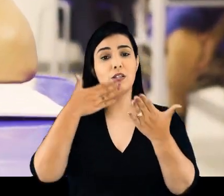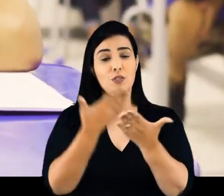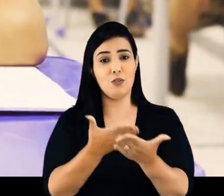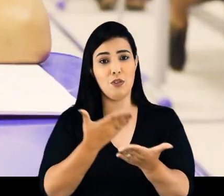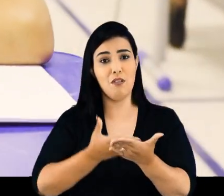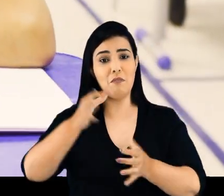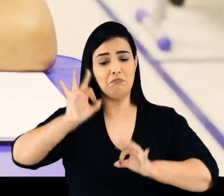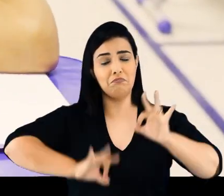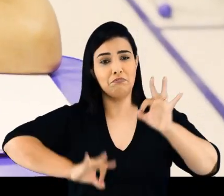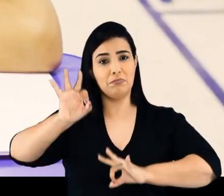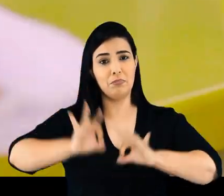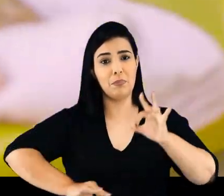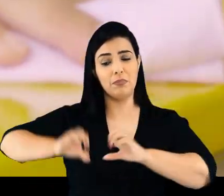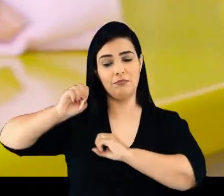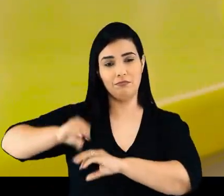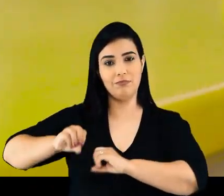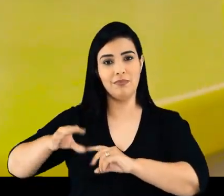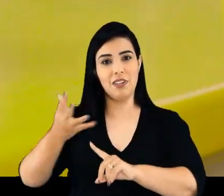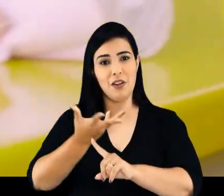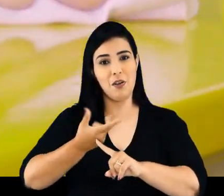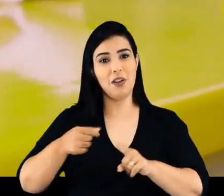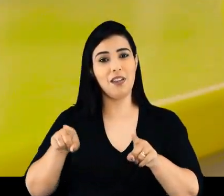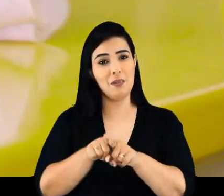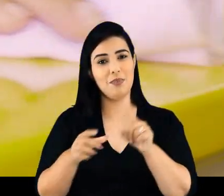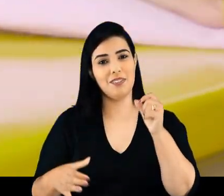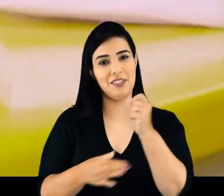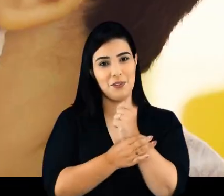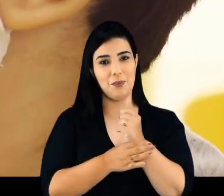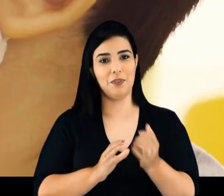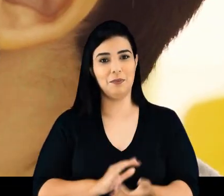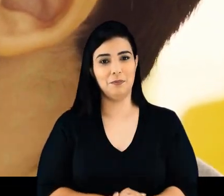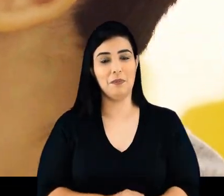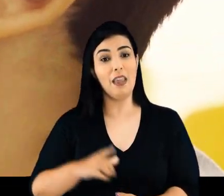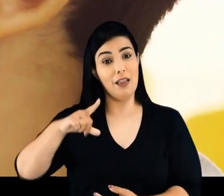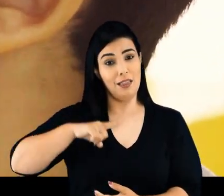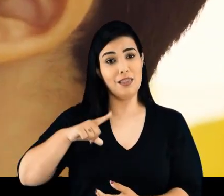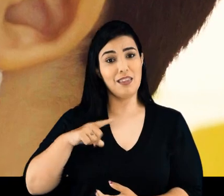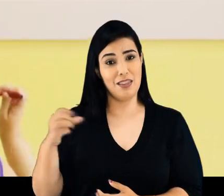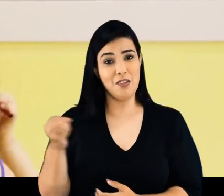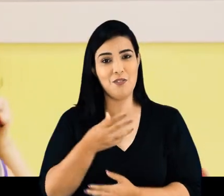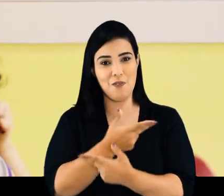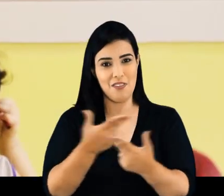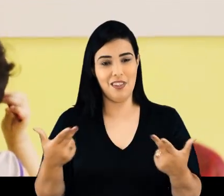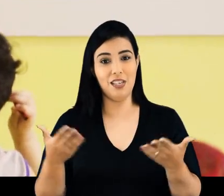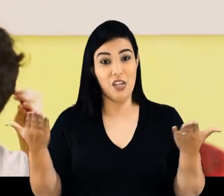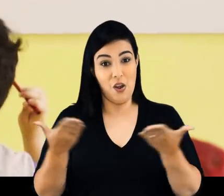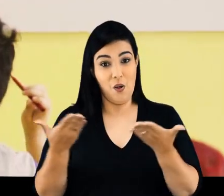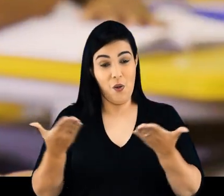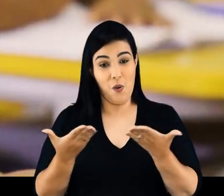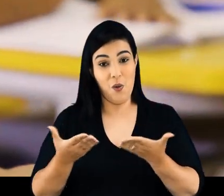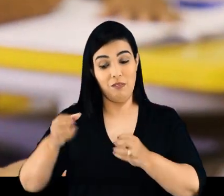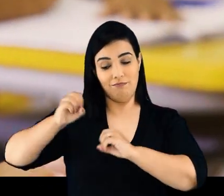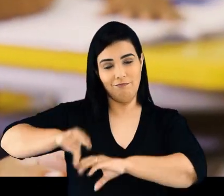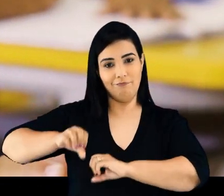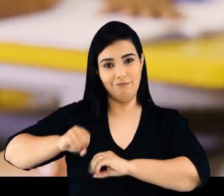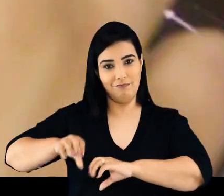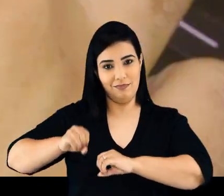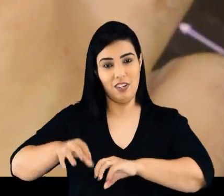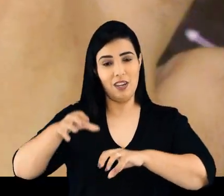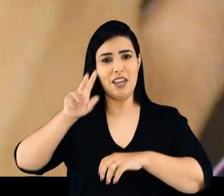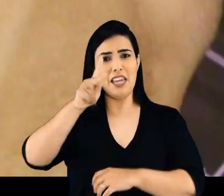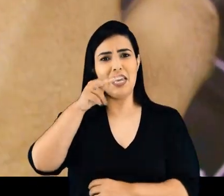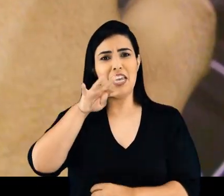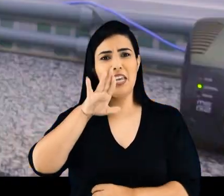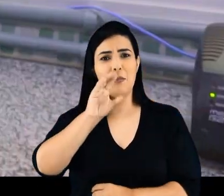letivo de 2021. E o ambiente escolar foi preparado para oferecer uma educação de qualidade e segura.